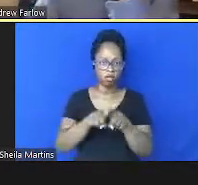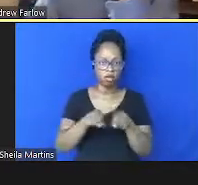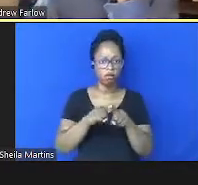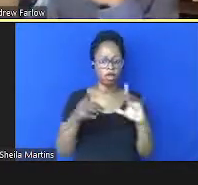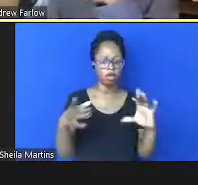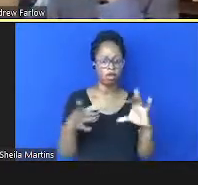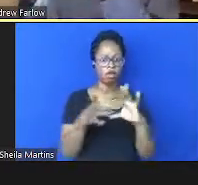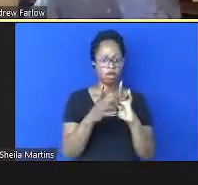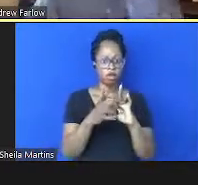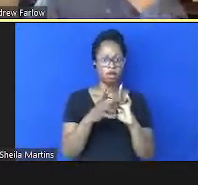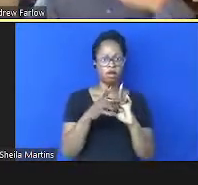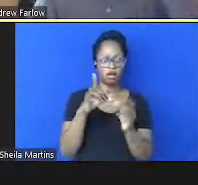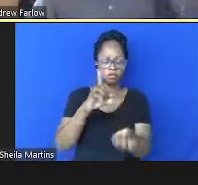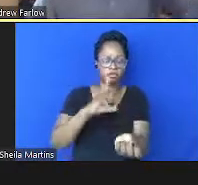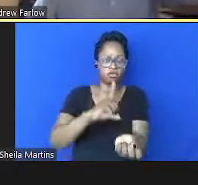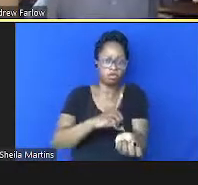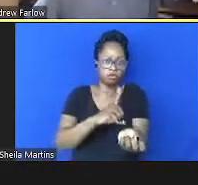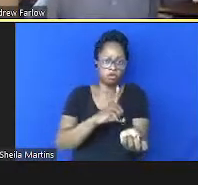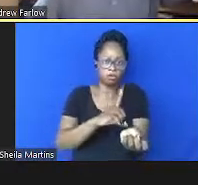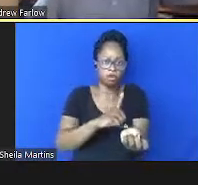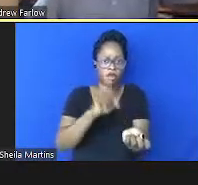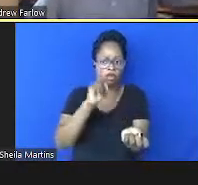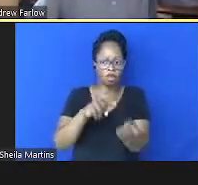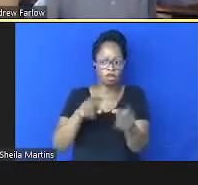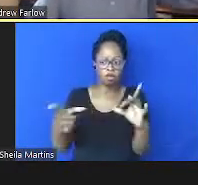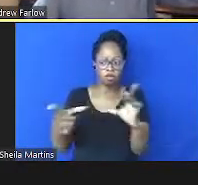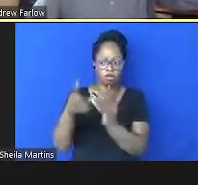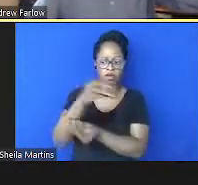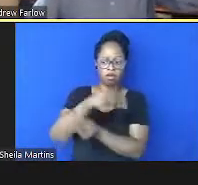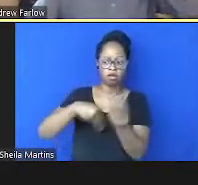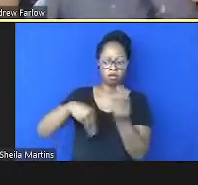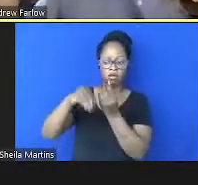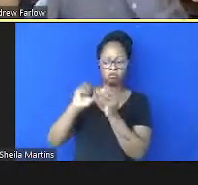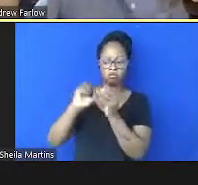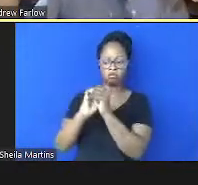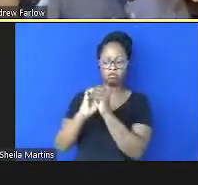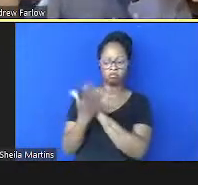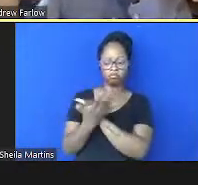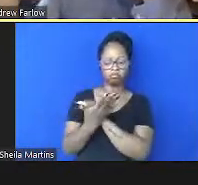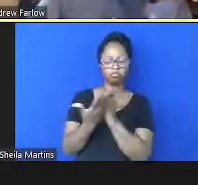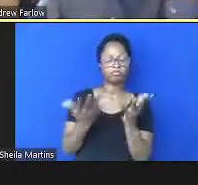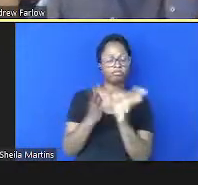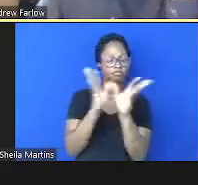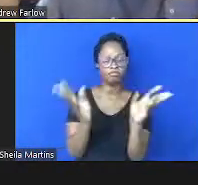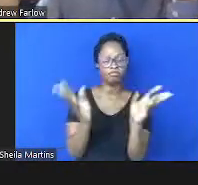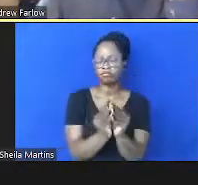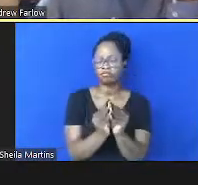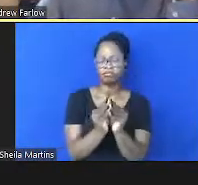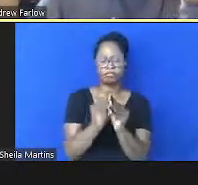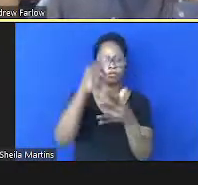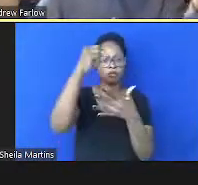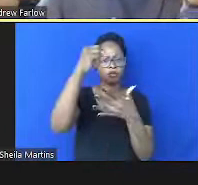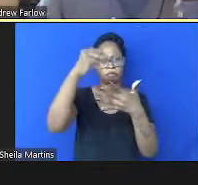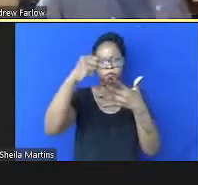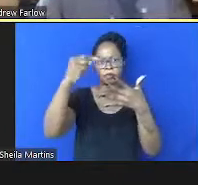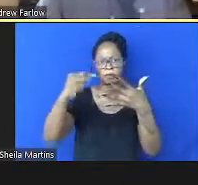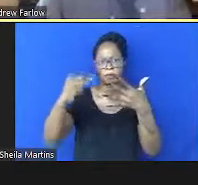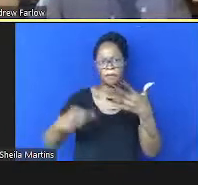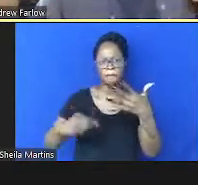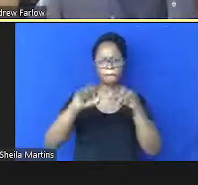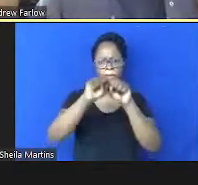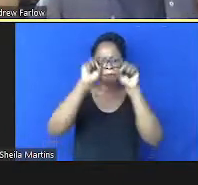da diabetes e efeito na covid-19 então basicamente todos os fatores sistêmicos